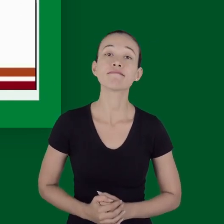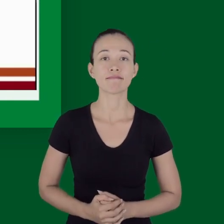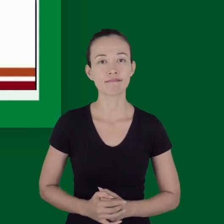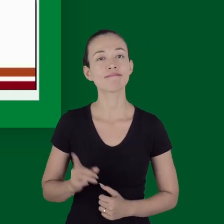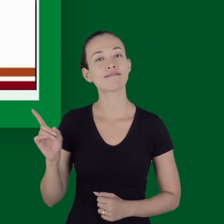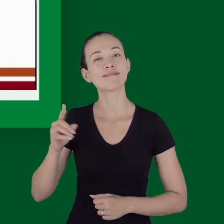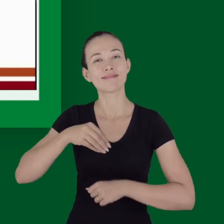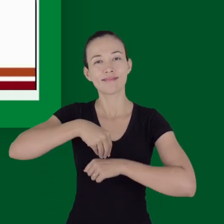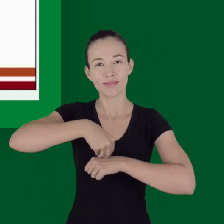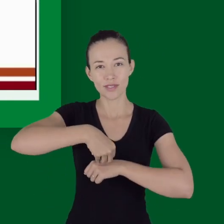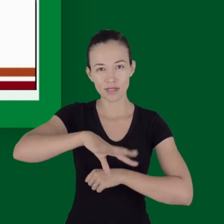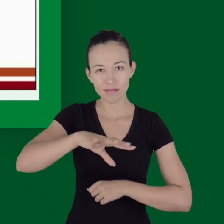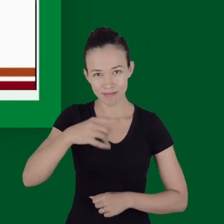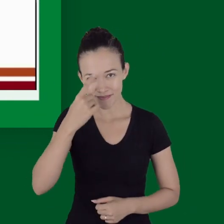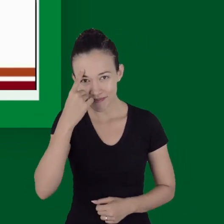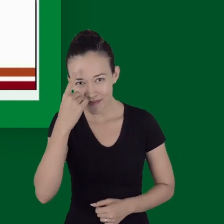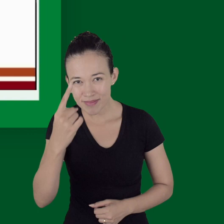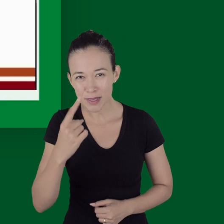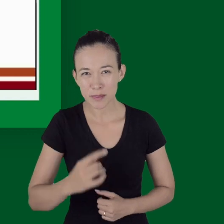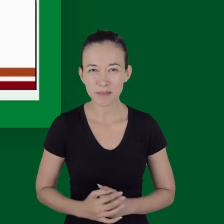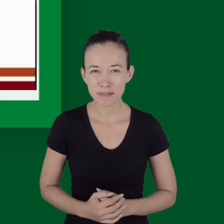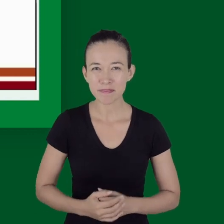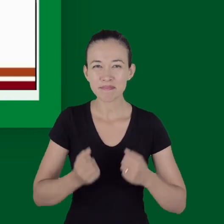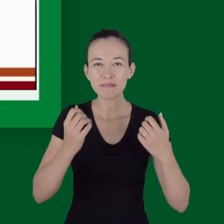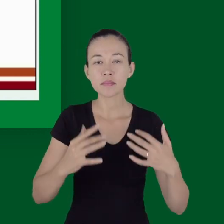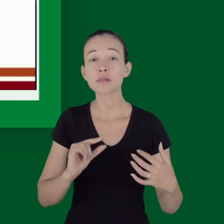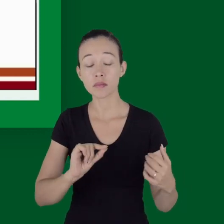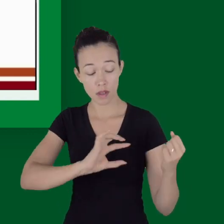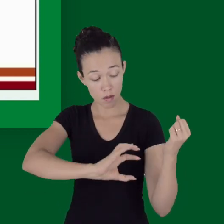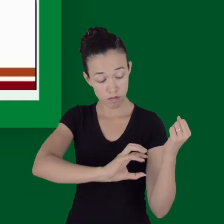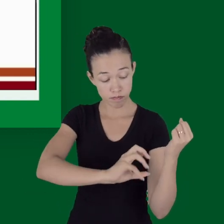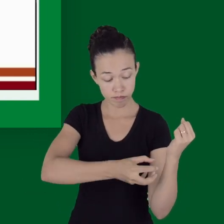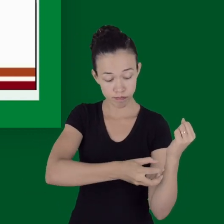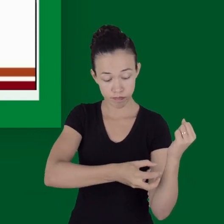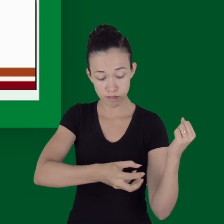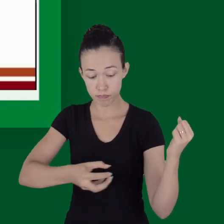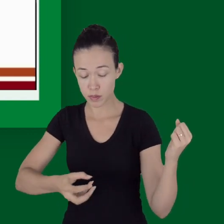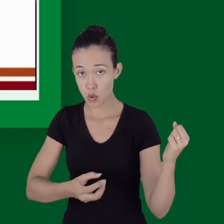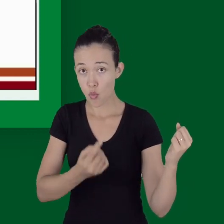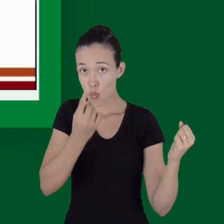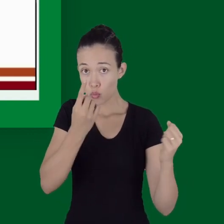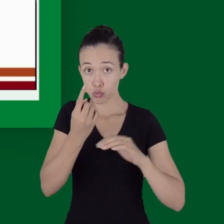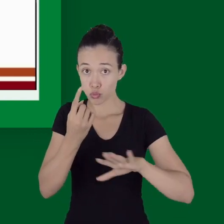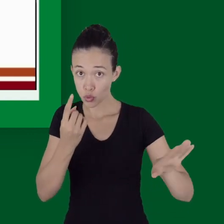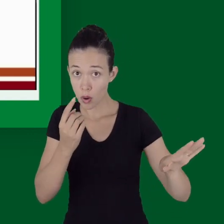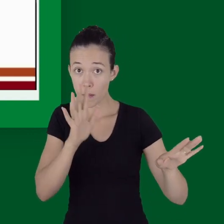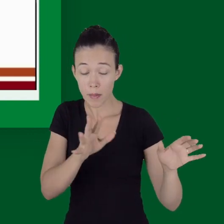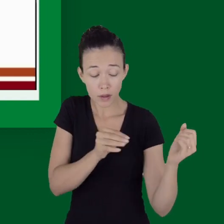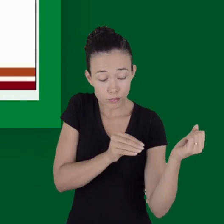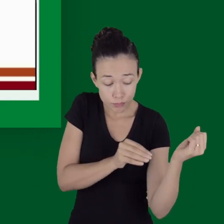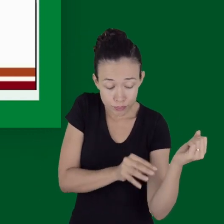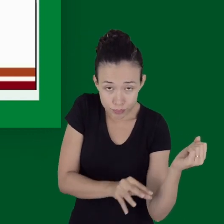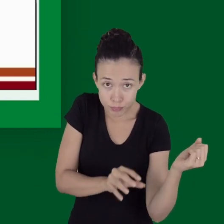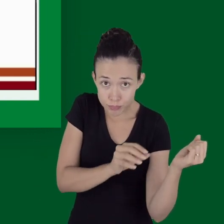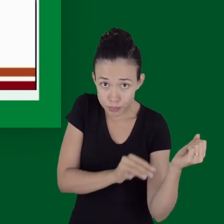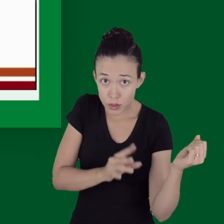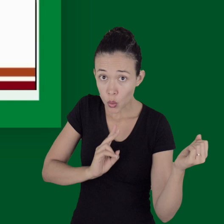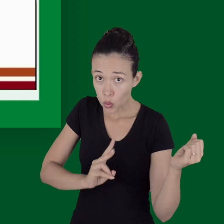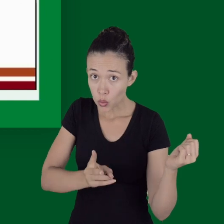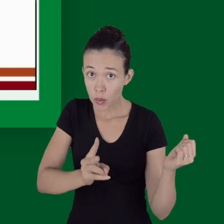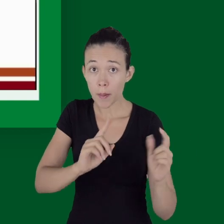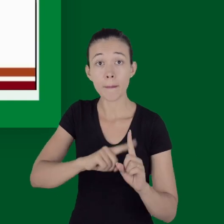traz essa recomendação, um grau 1B de evidência. Recomendamos o uso adjunto de torniquete